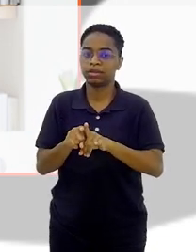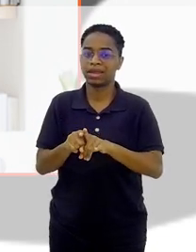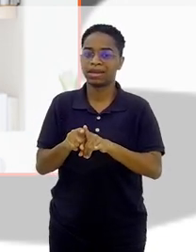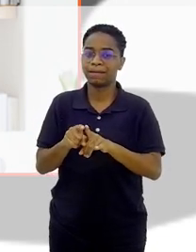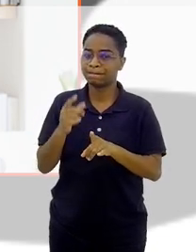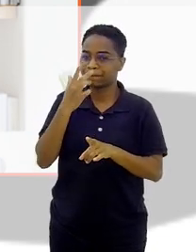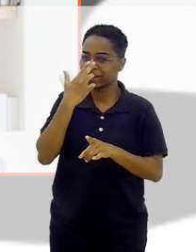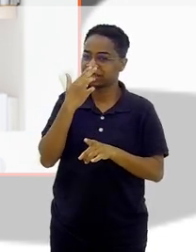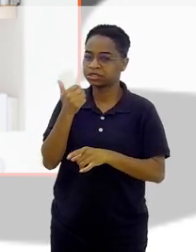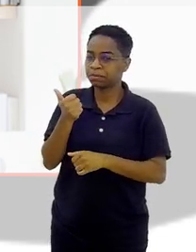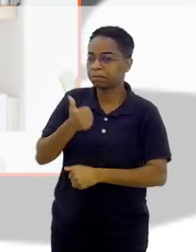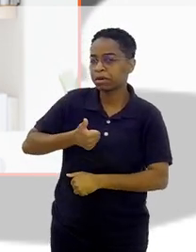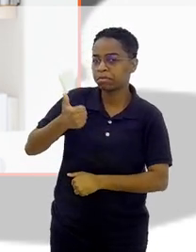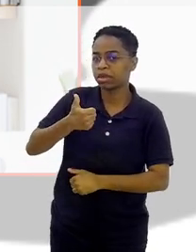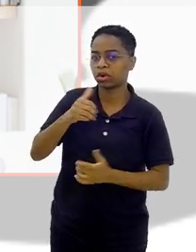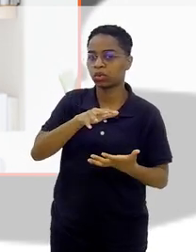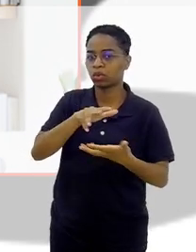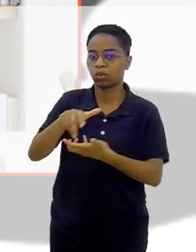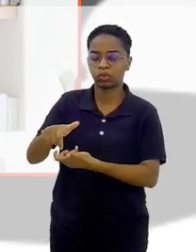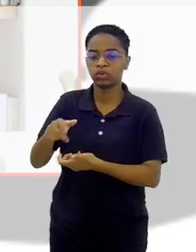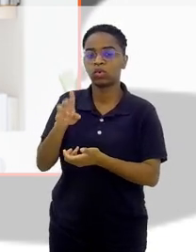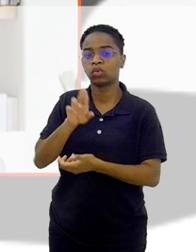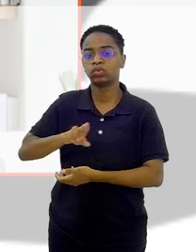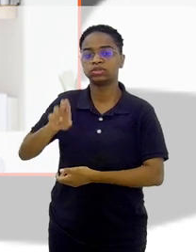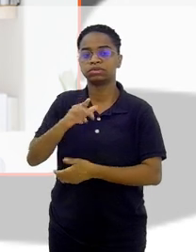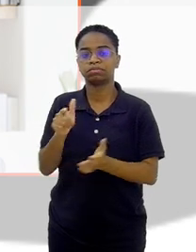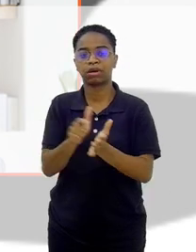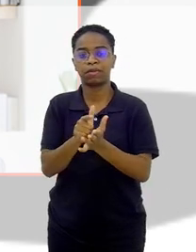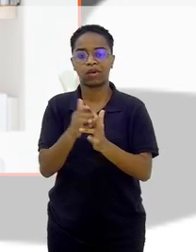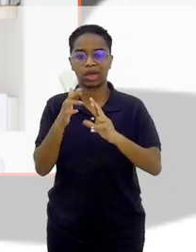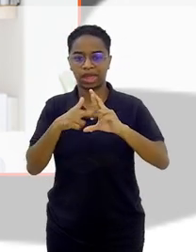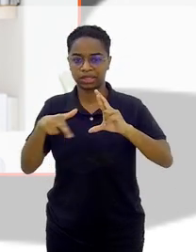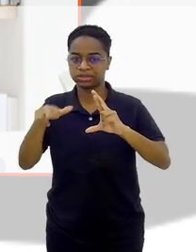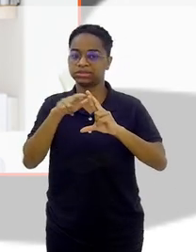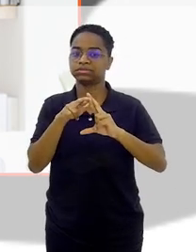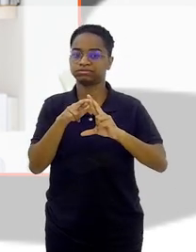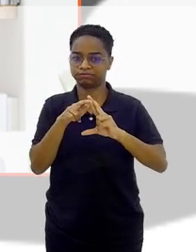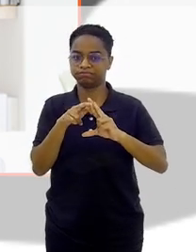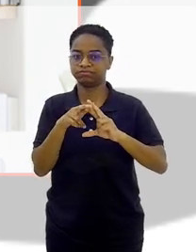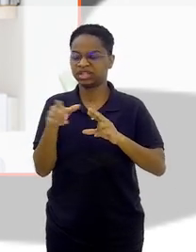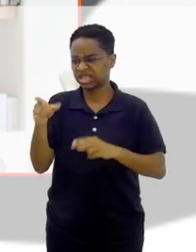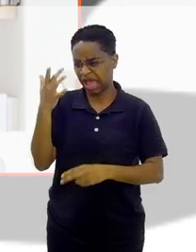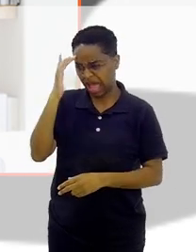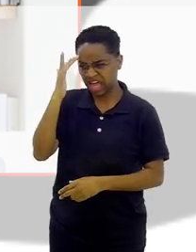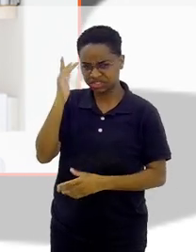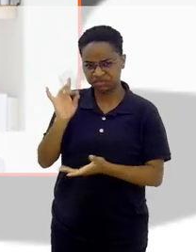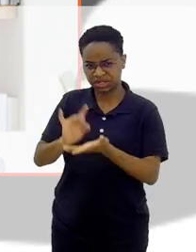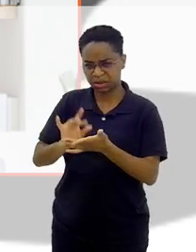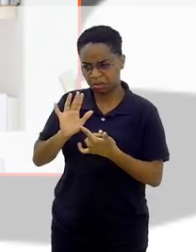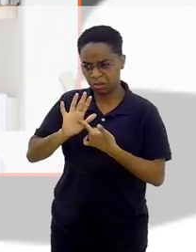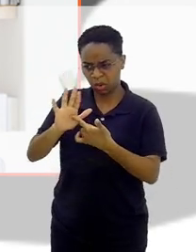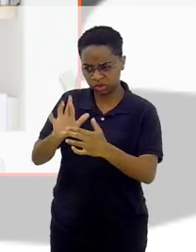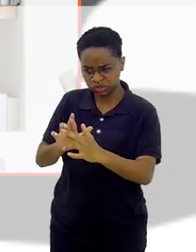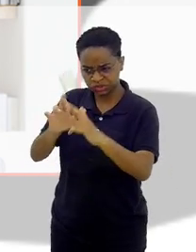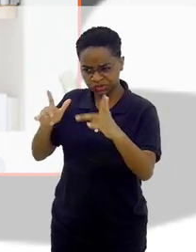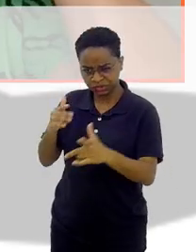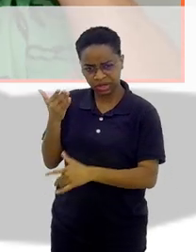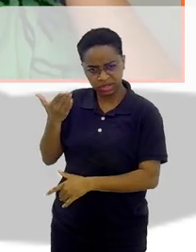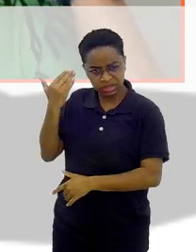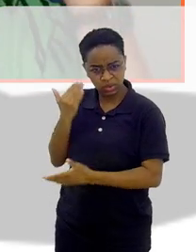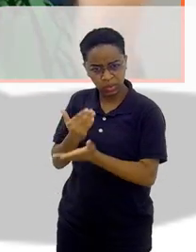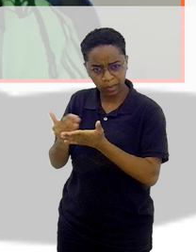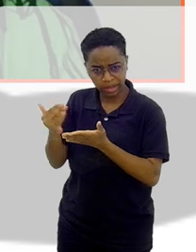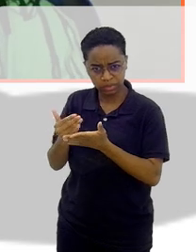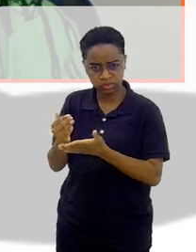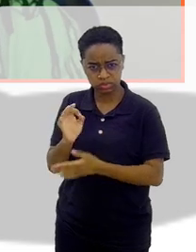pioneiras mundiais investindo em papel reciclável. Você acha que isso foi um diferencial desde o princípio da